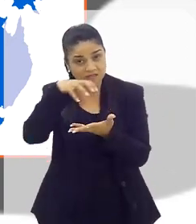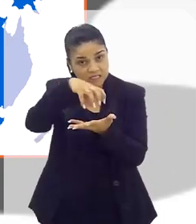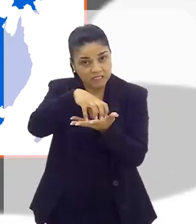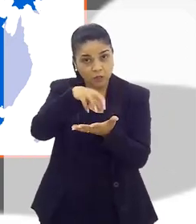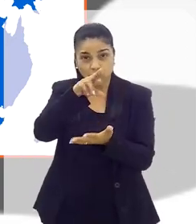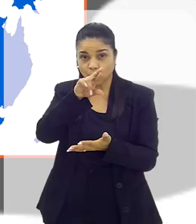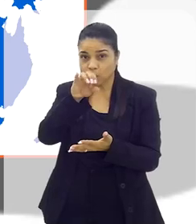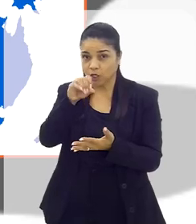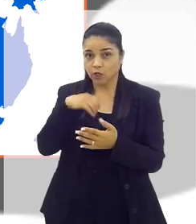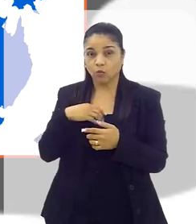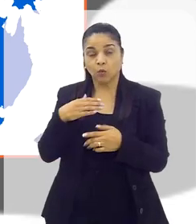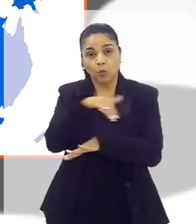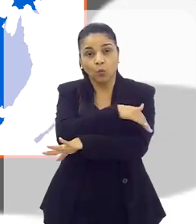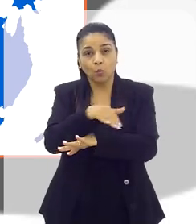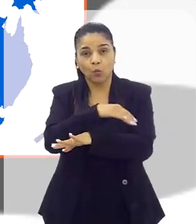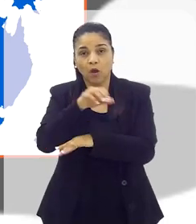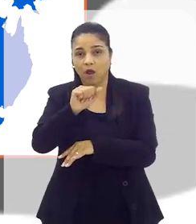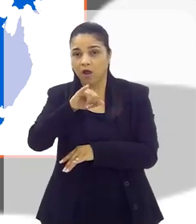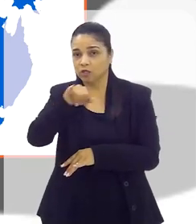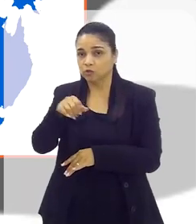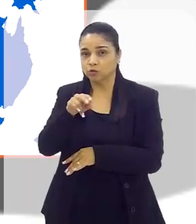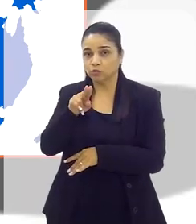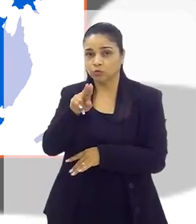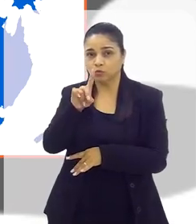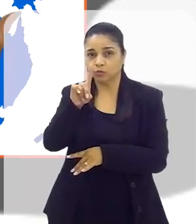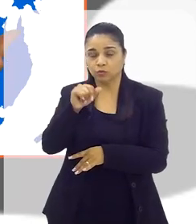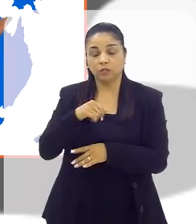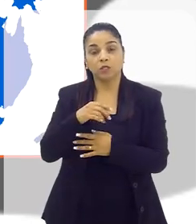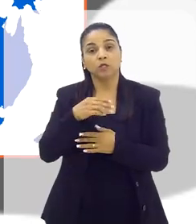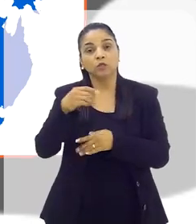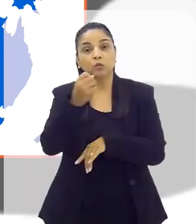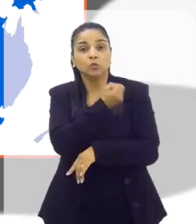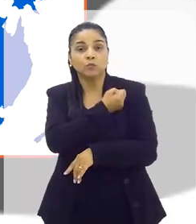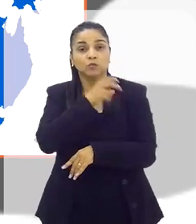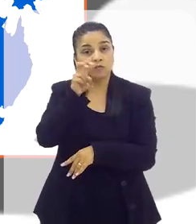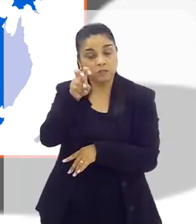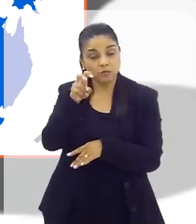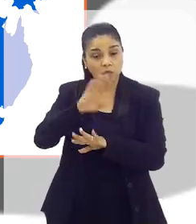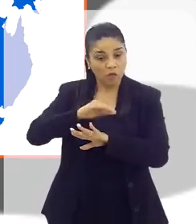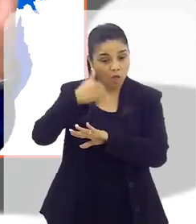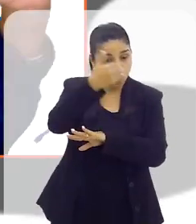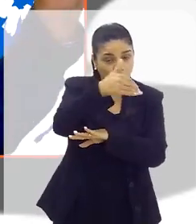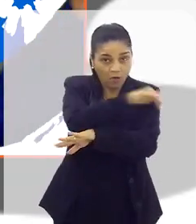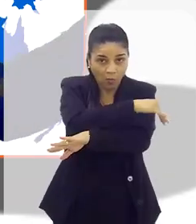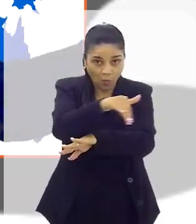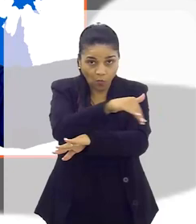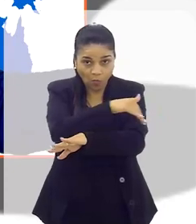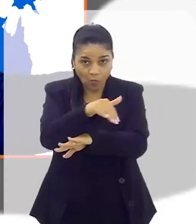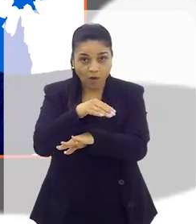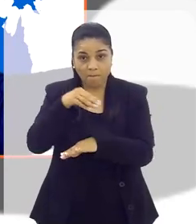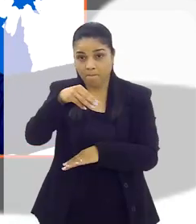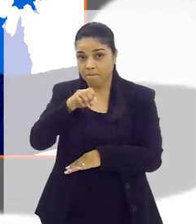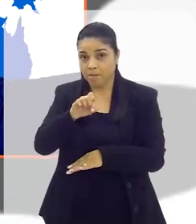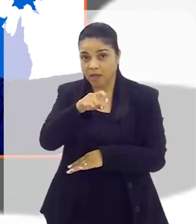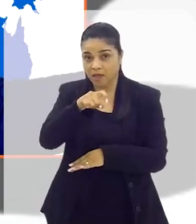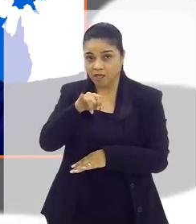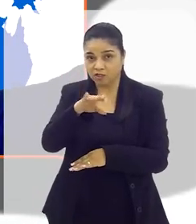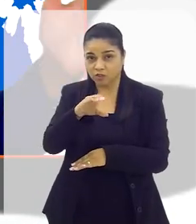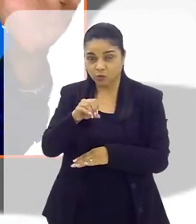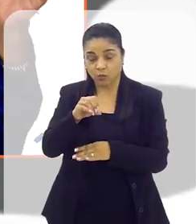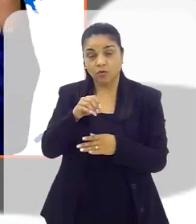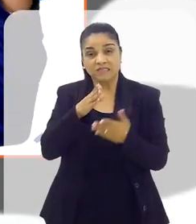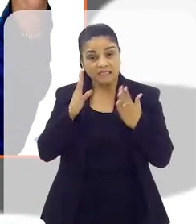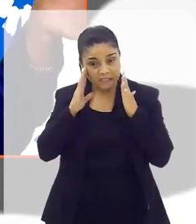TV, no centro do Rio, na Rua da Ajuda, número 5. Do outro lado do prédio, a Rua México. Se nós seguirmos em direção ao mar,